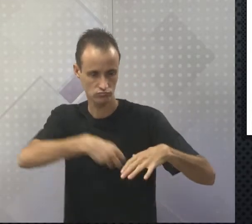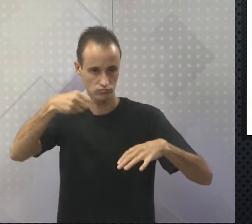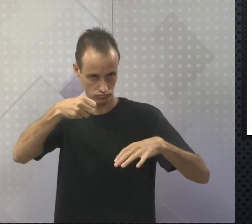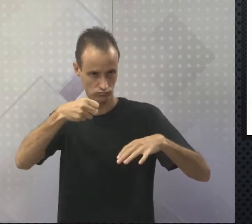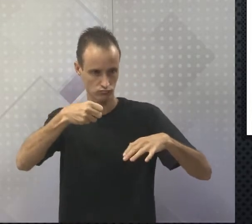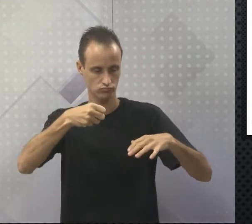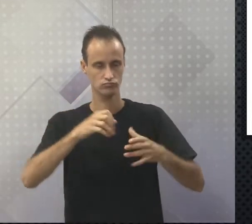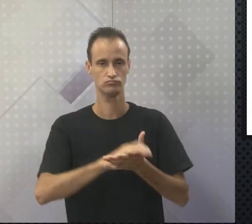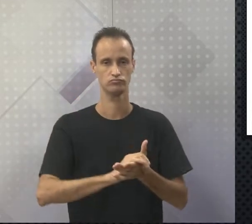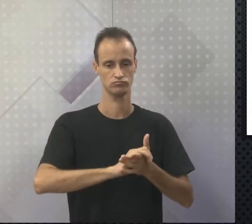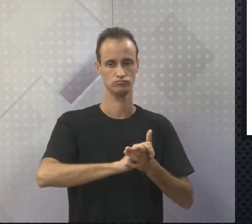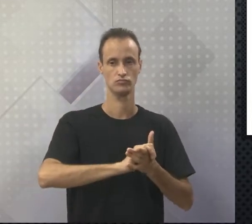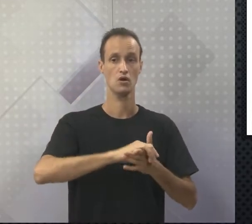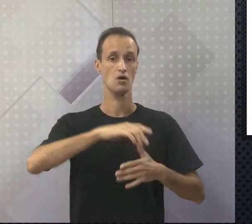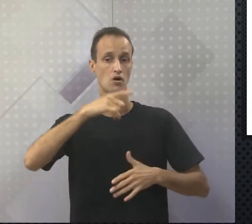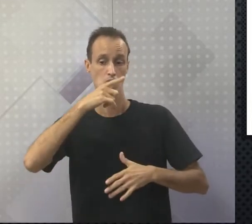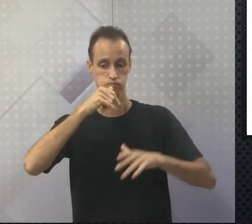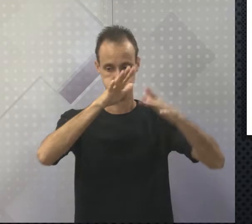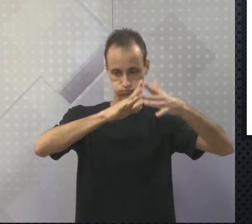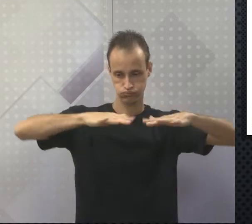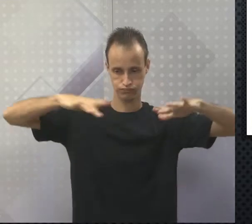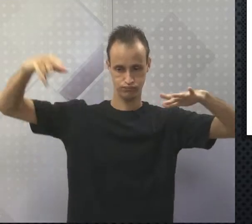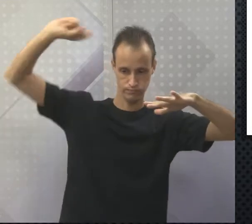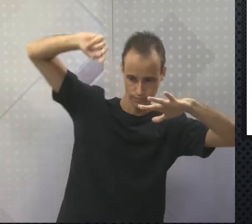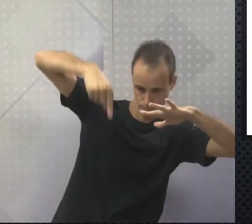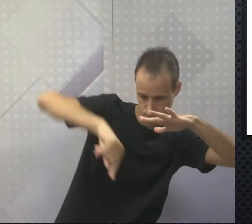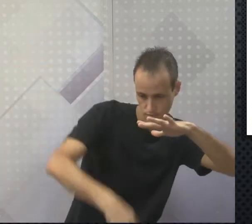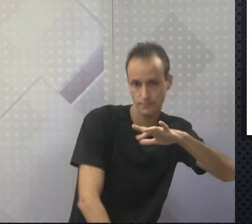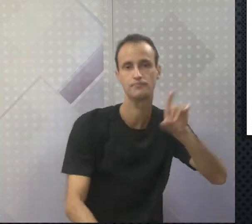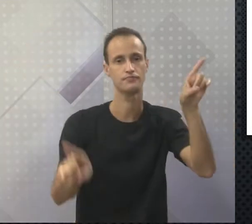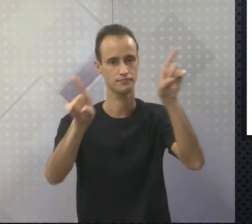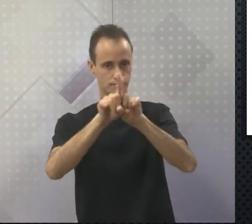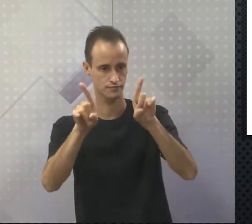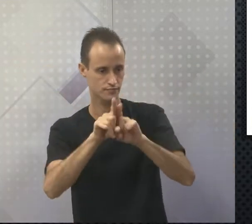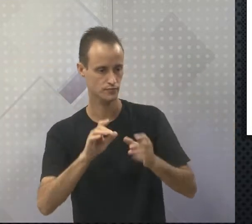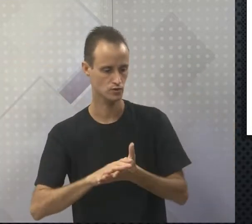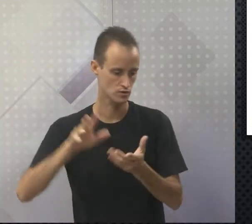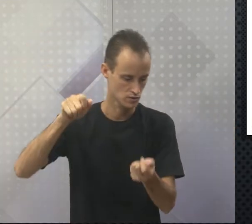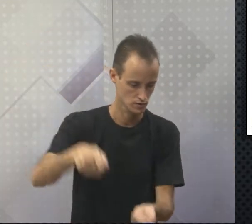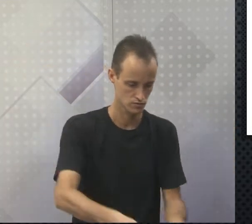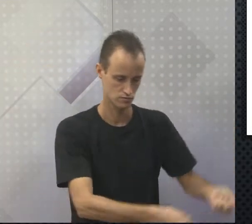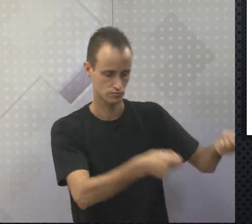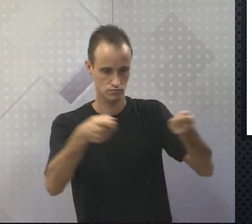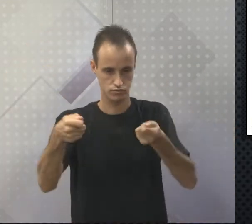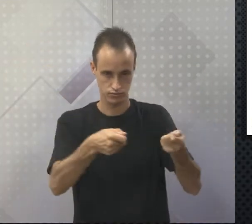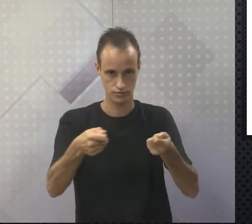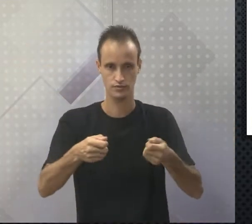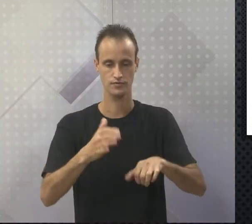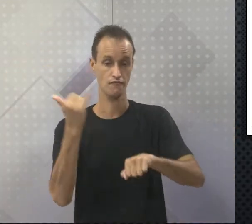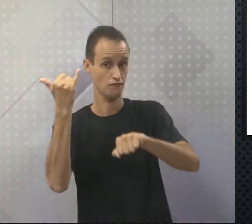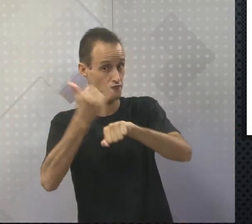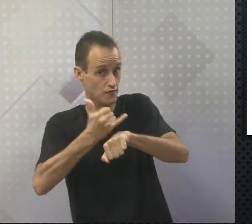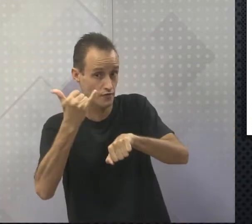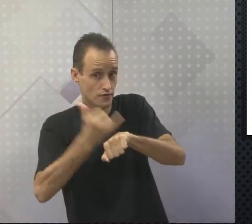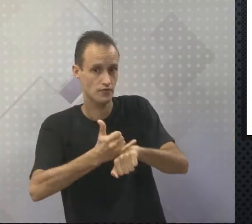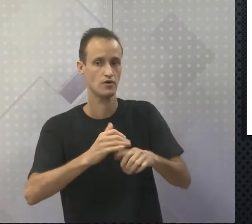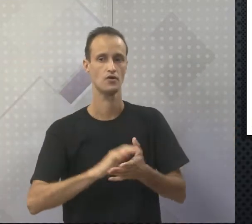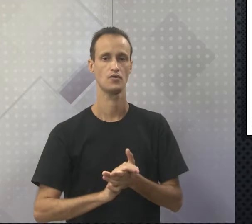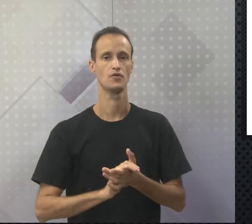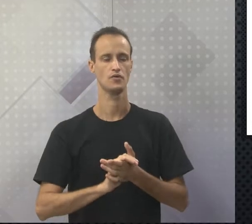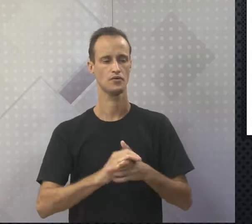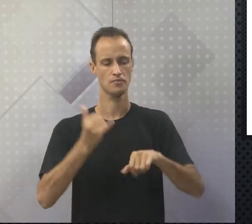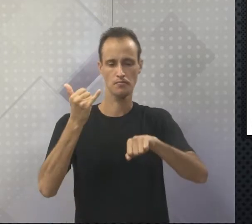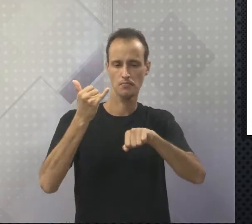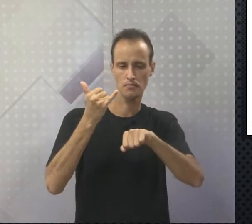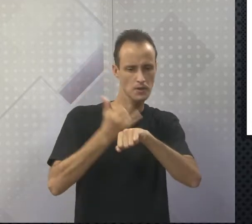marítimas. As atividades minerais abrangem a extração de minerais metálicos, como o minério de ferro, e de minerais